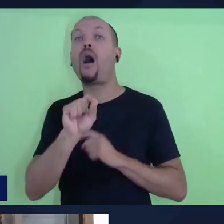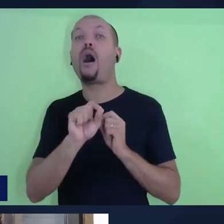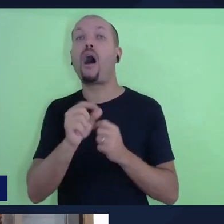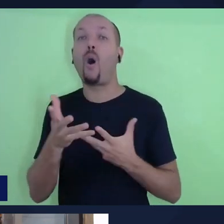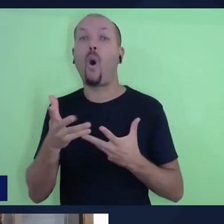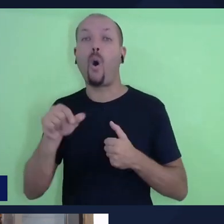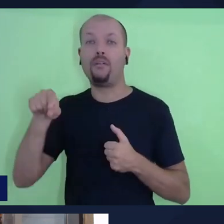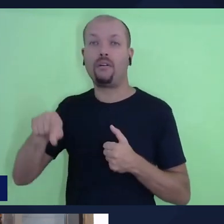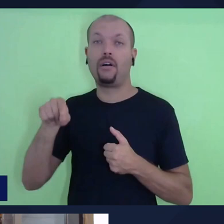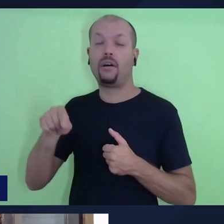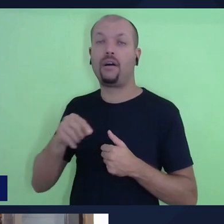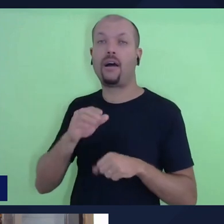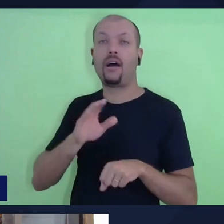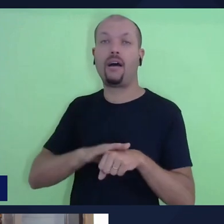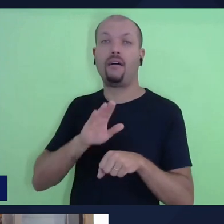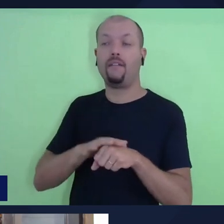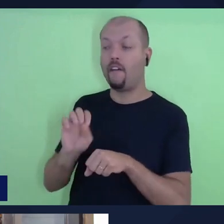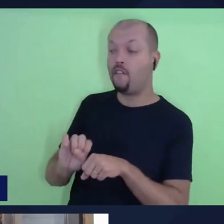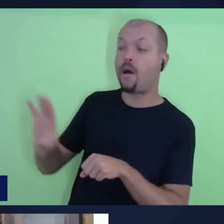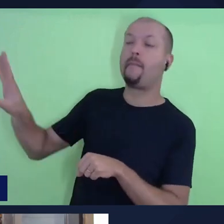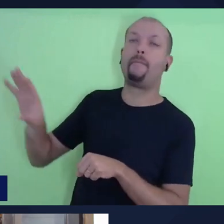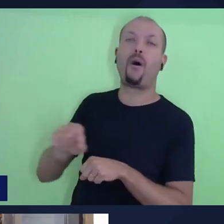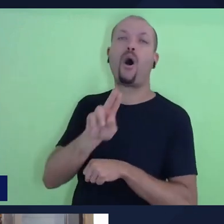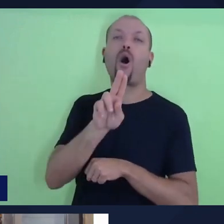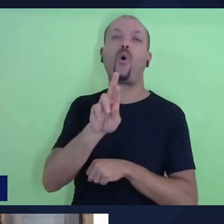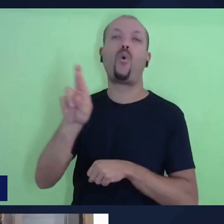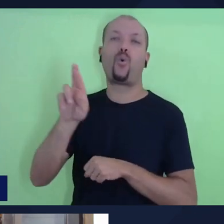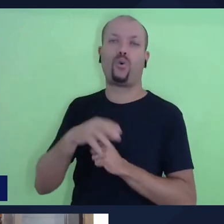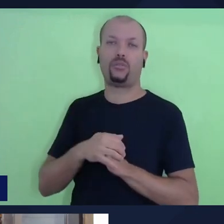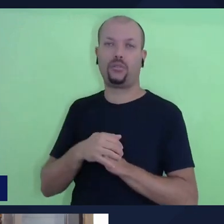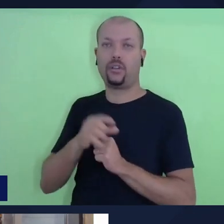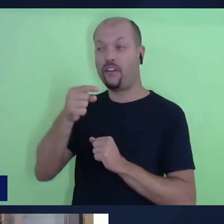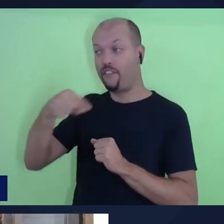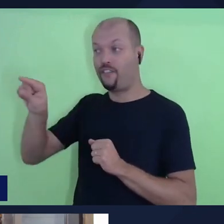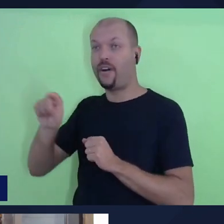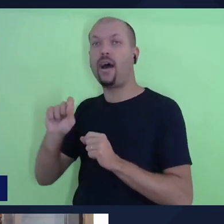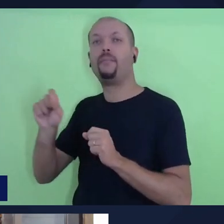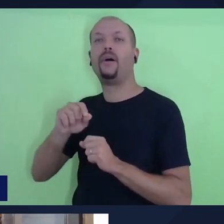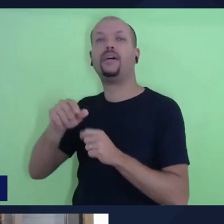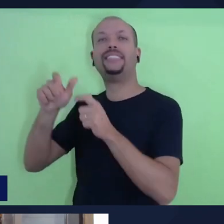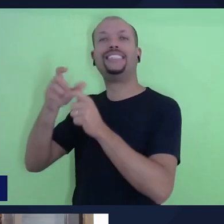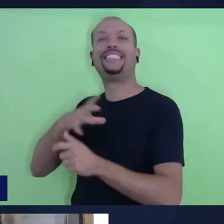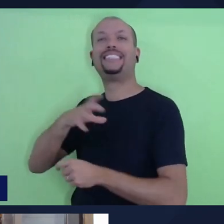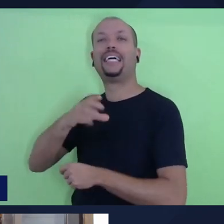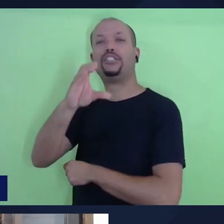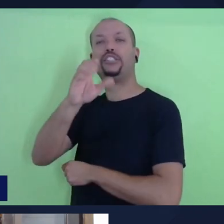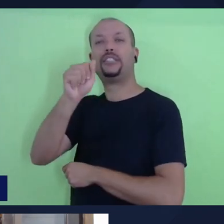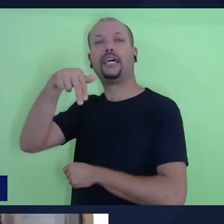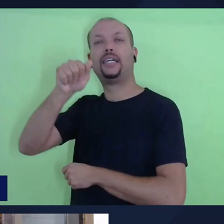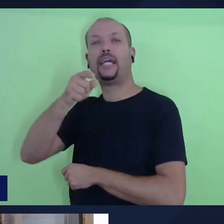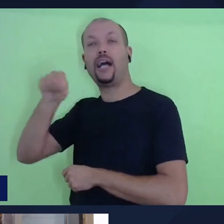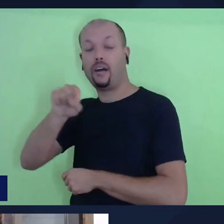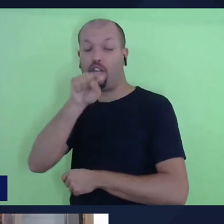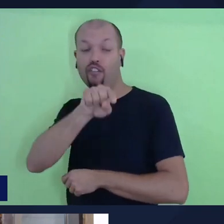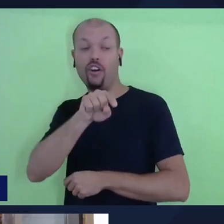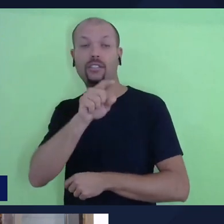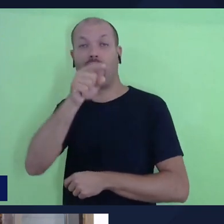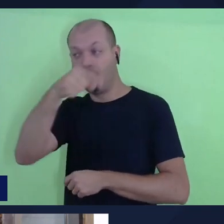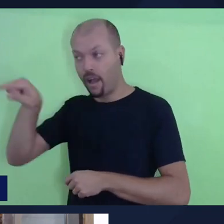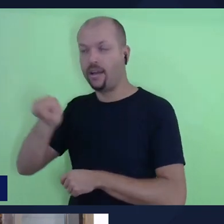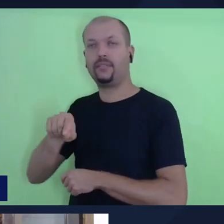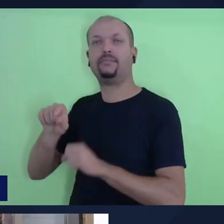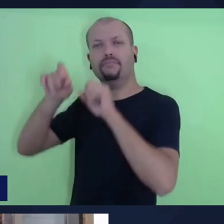da terra de Urdo dos Caldeus e de Arã para ir para Canaã? Fala assim, setuque, uma bênção,